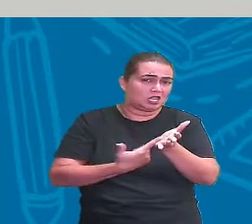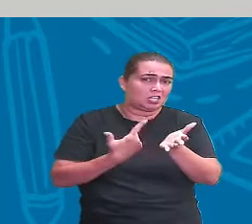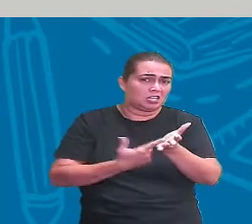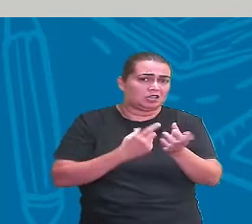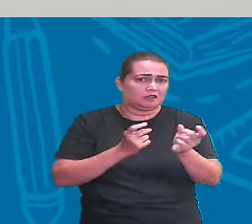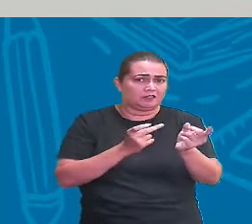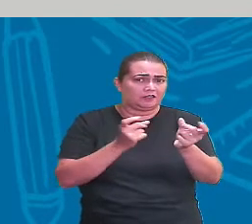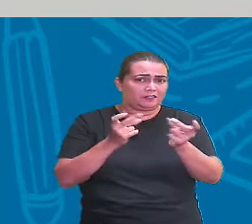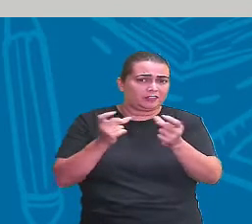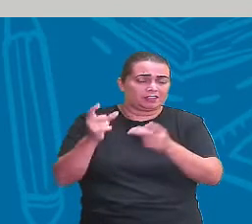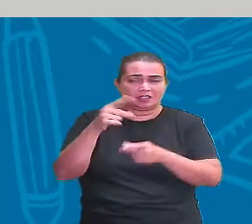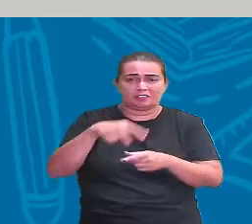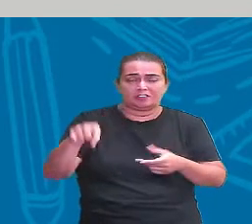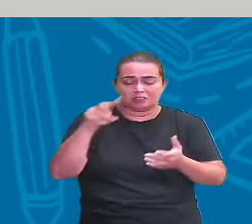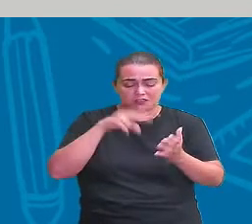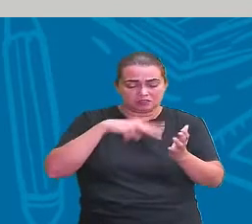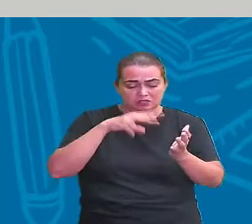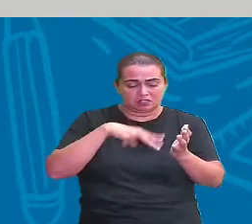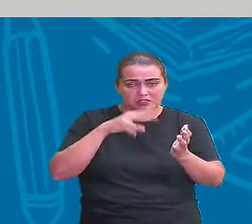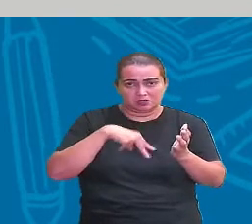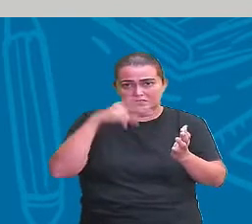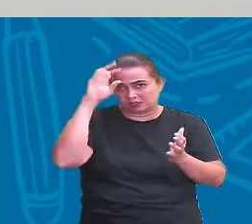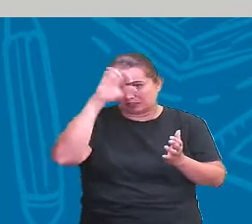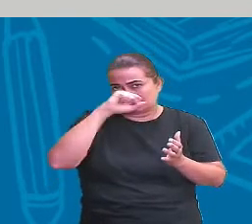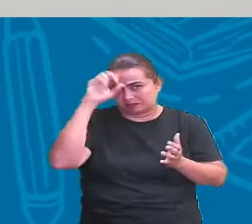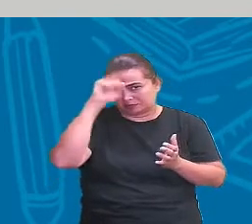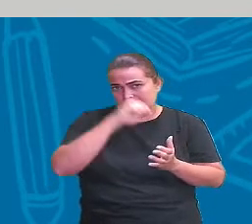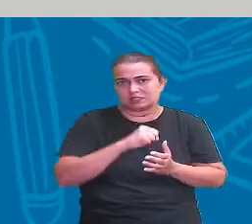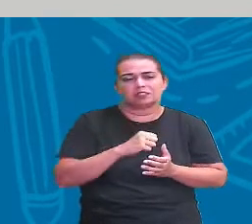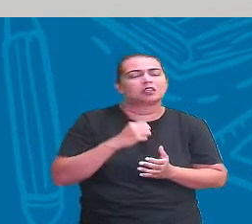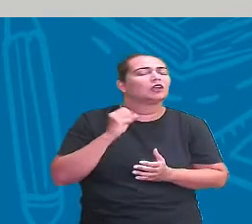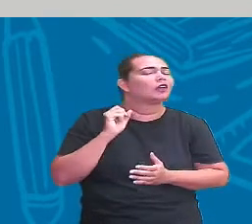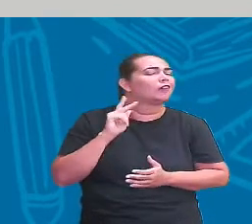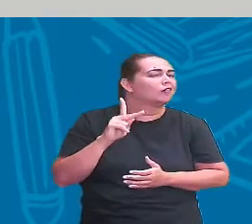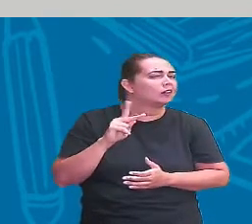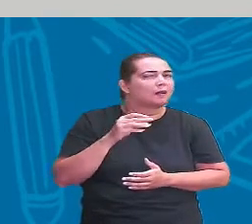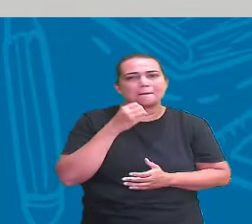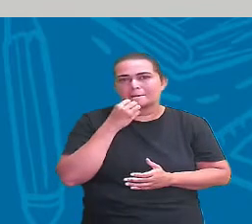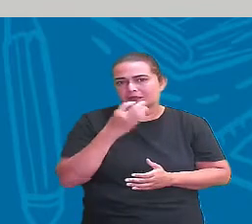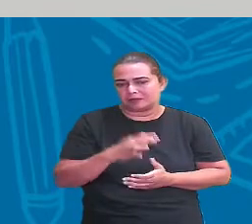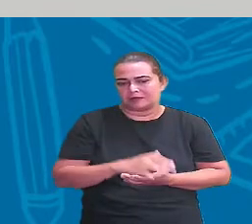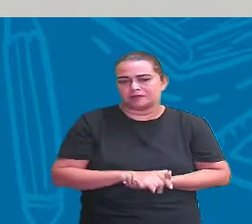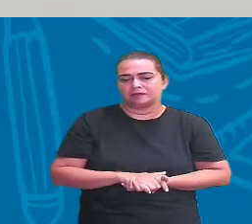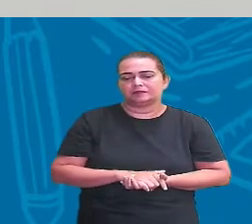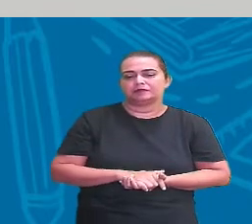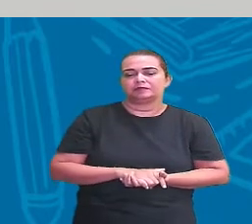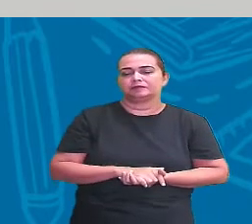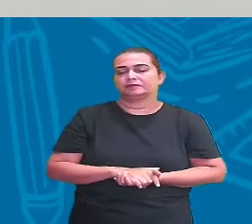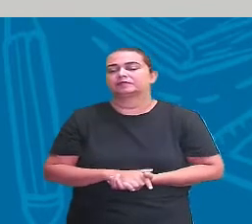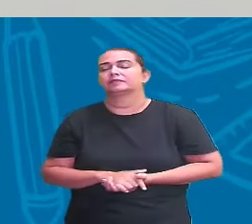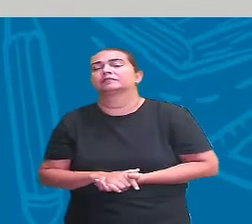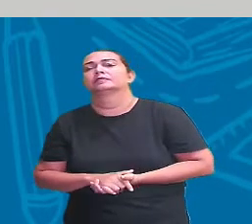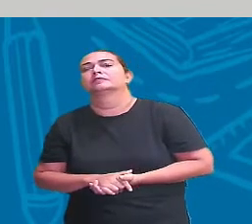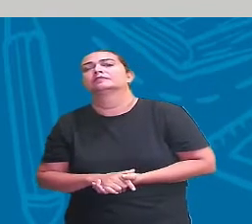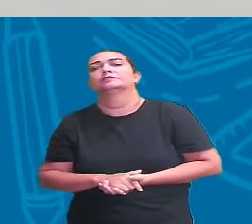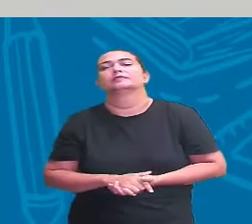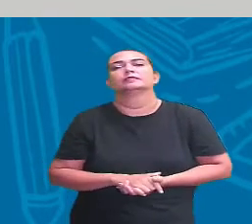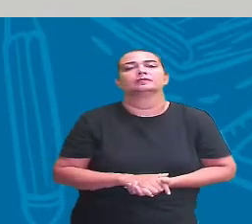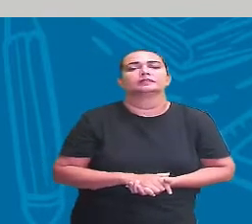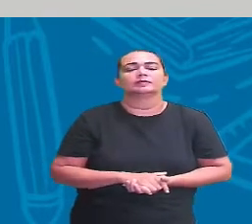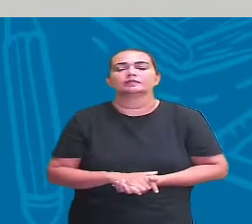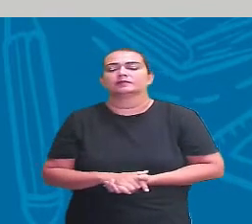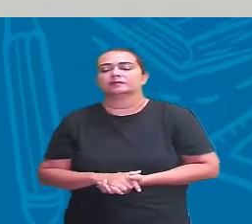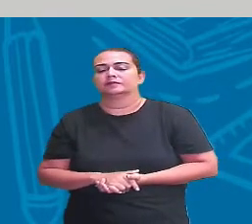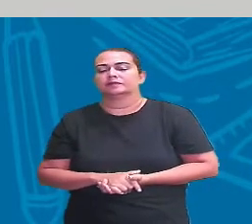aprender muito com os títulos de histórias de Ruti Rocha. Fica a dica aí de leitura dessa altura fenomenal. Tá bom?